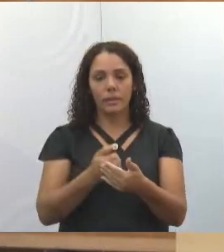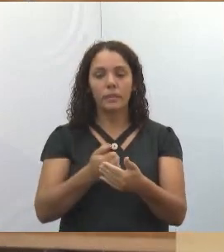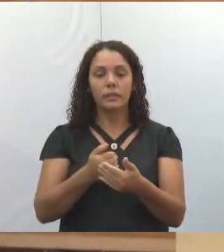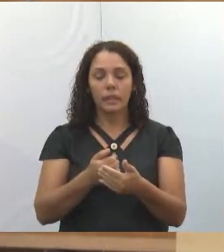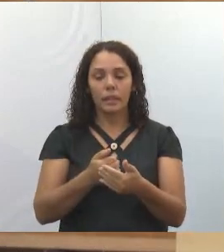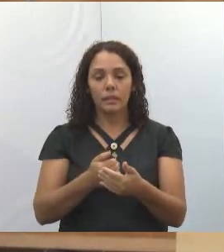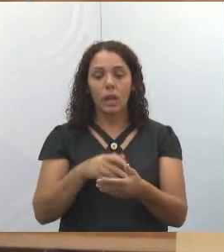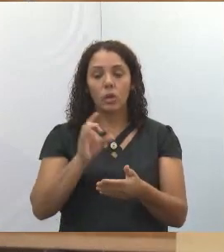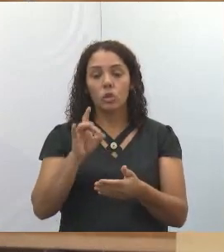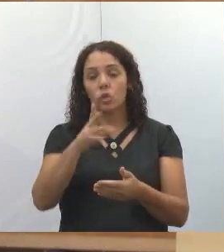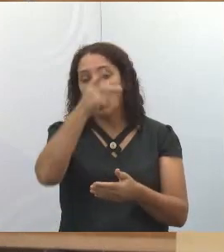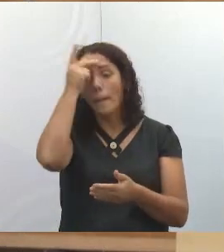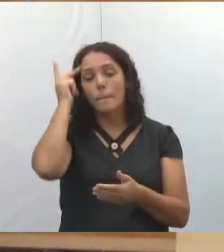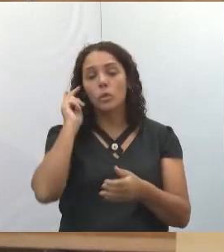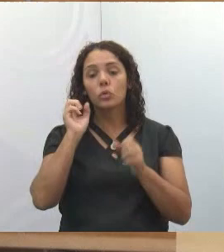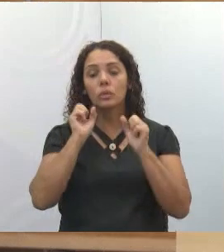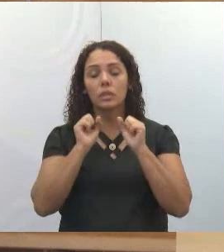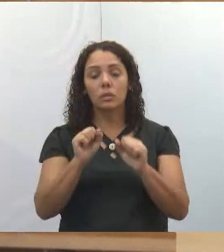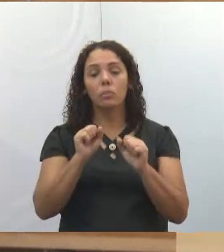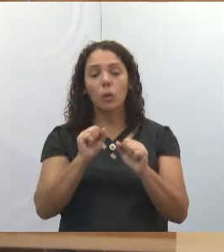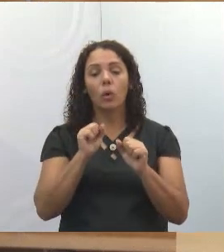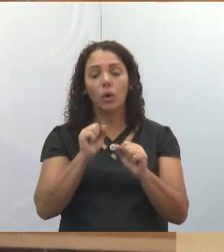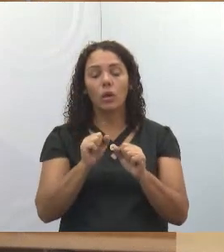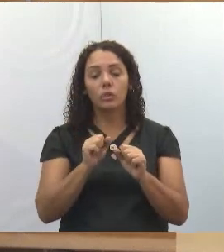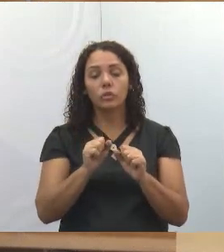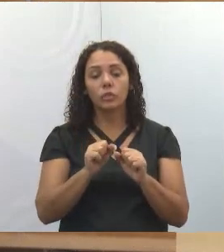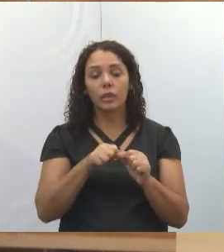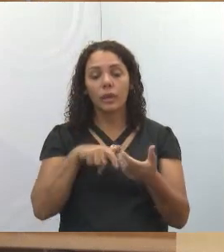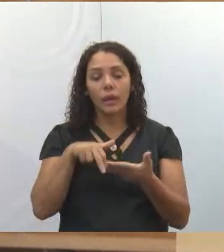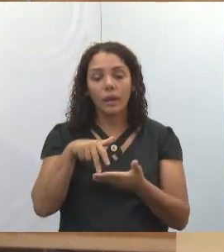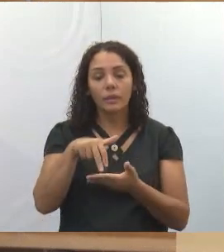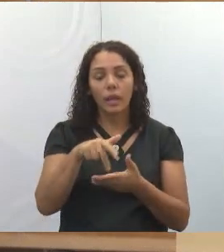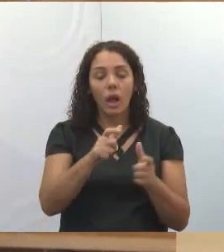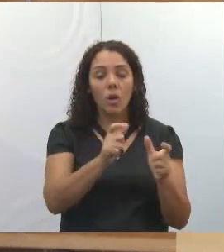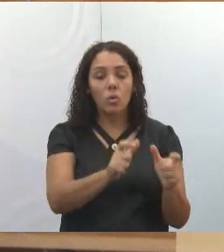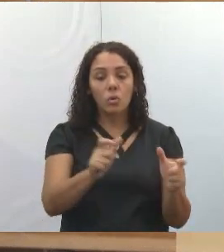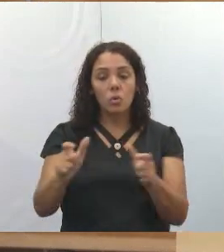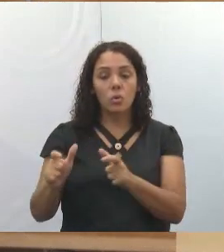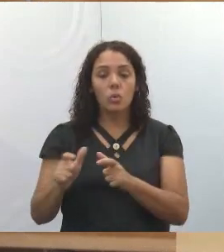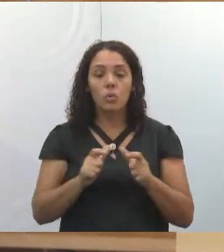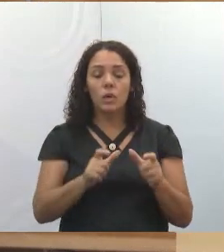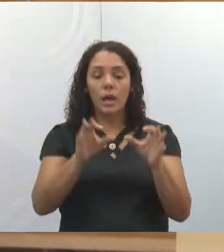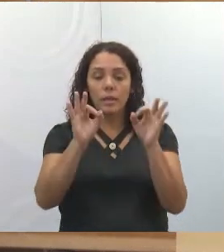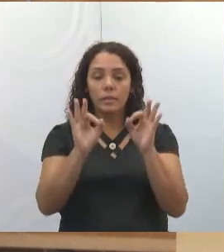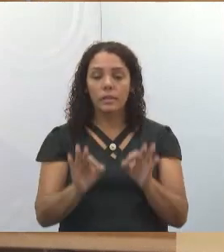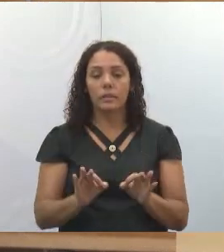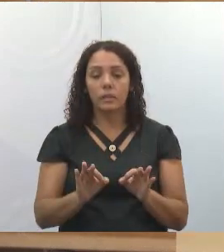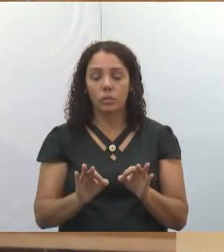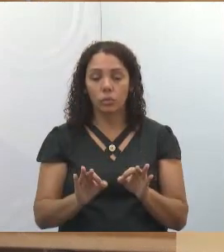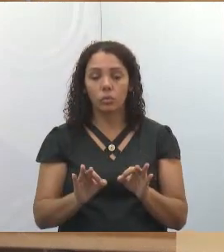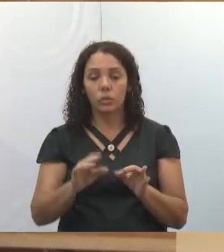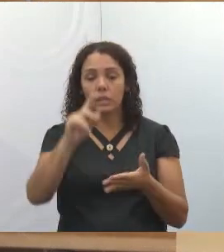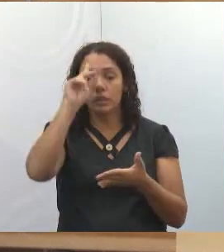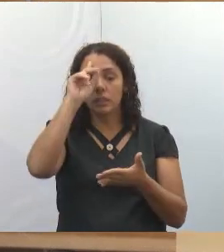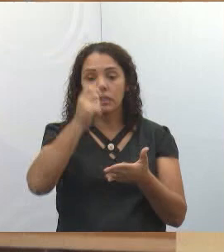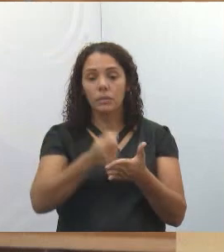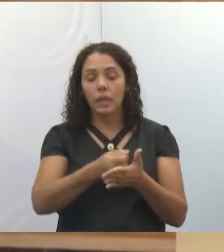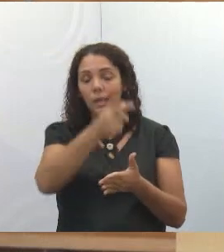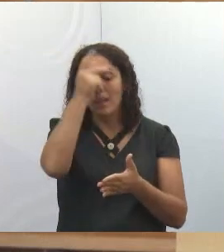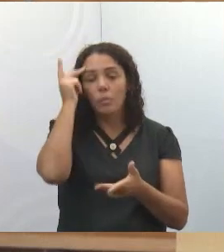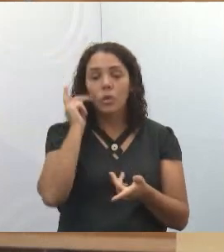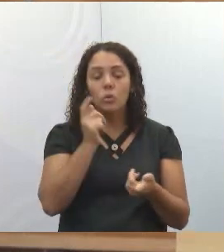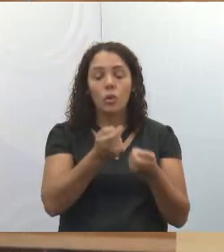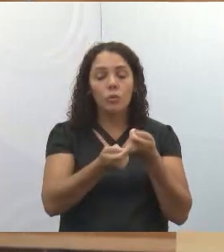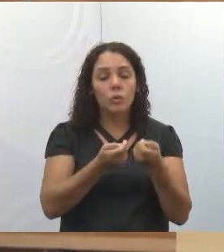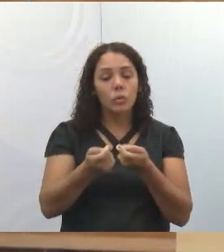já estão autorizados, que já passaram pelo atendimento na recepção e que devem se dirigir aos médicos. E o controlador, ele pode